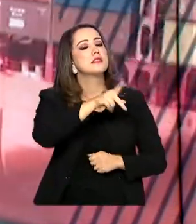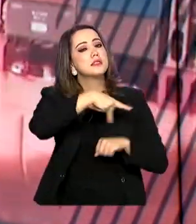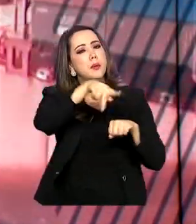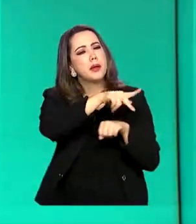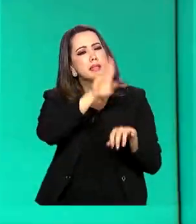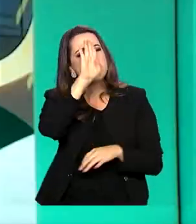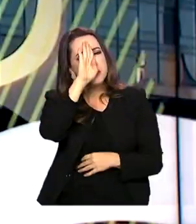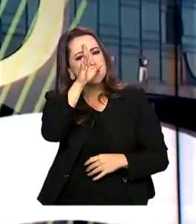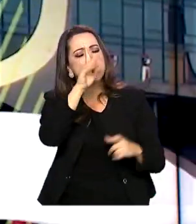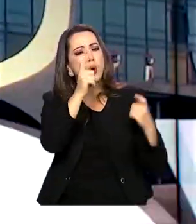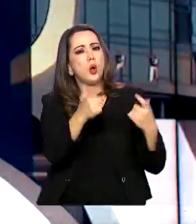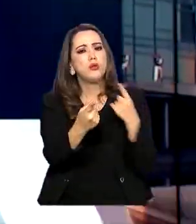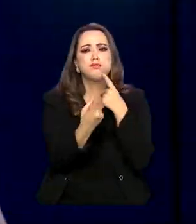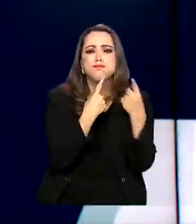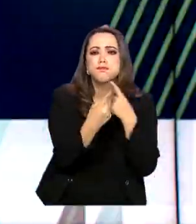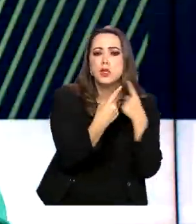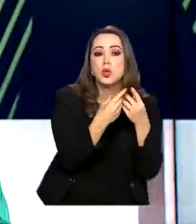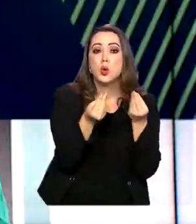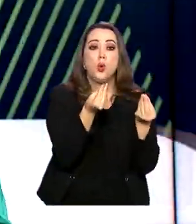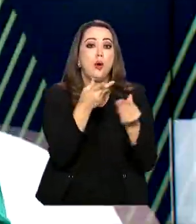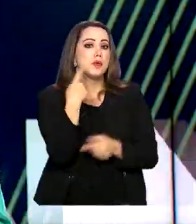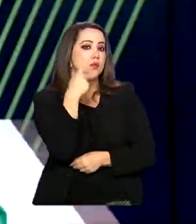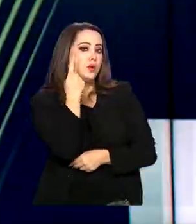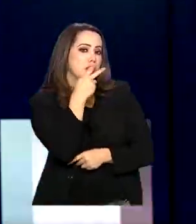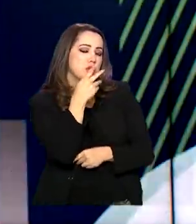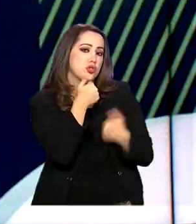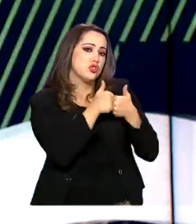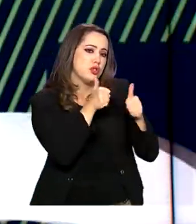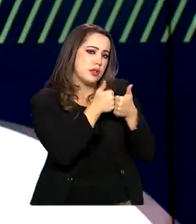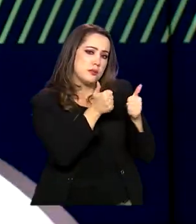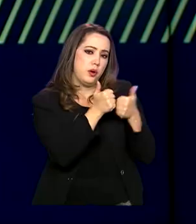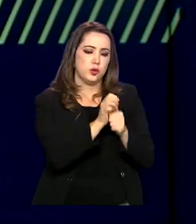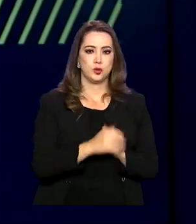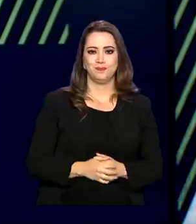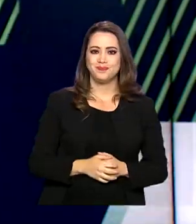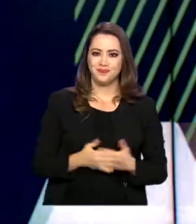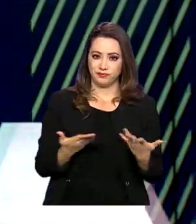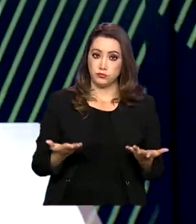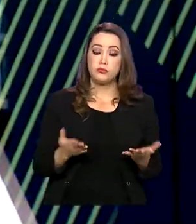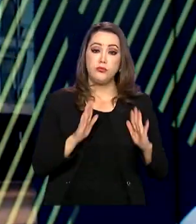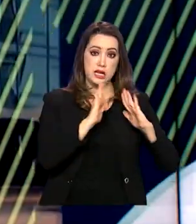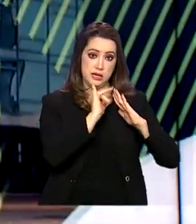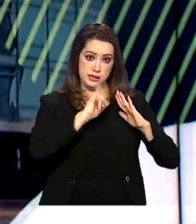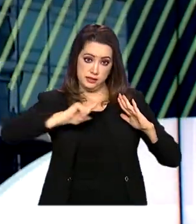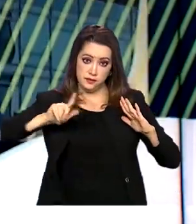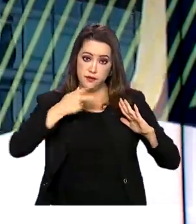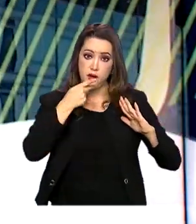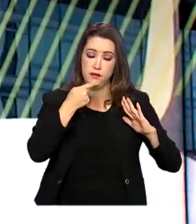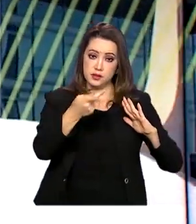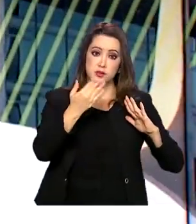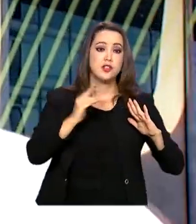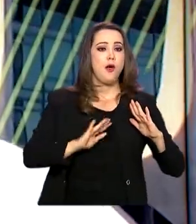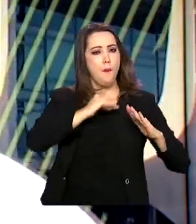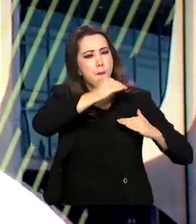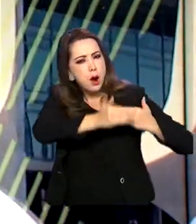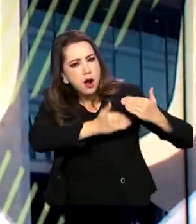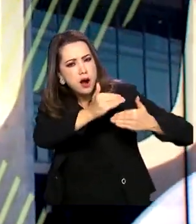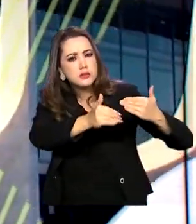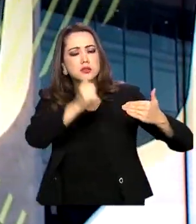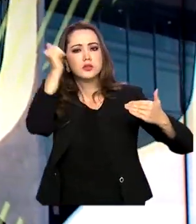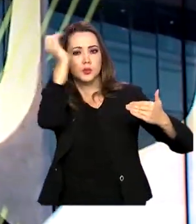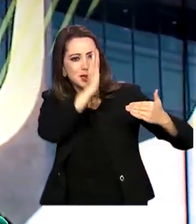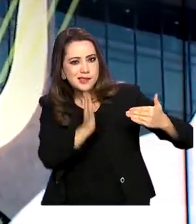global de diálogo sobre políticas do setor. Segundo a Casa Civil, a conquista também representa mais de um passo do Brasil